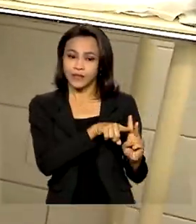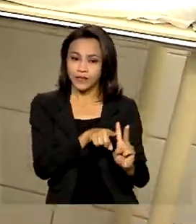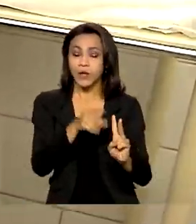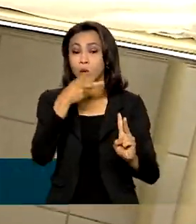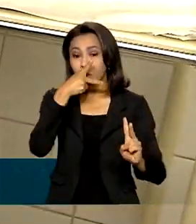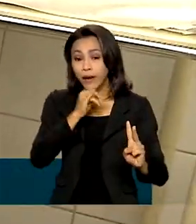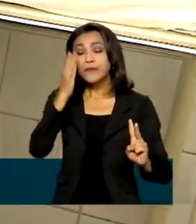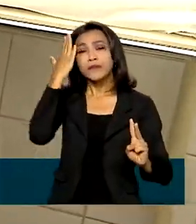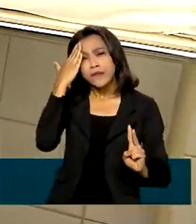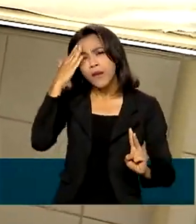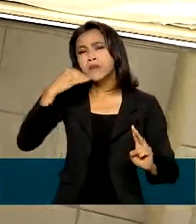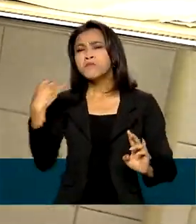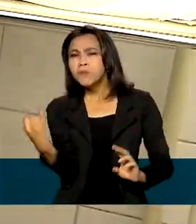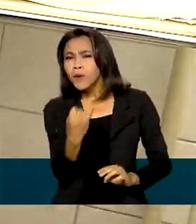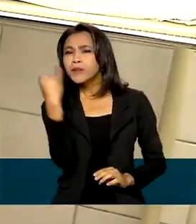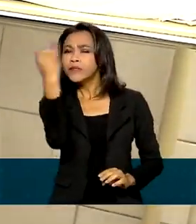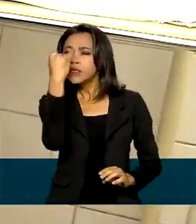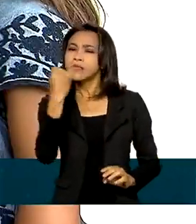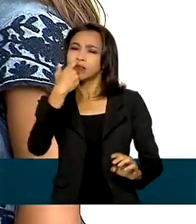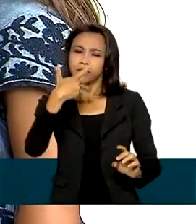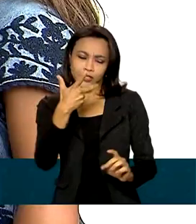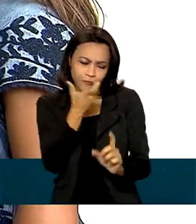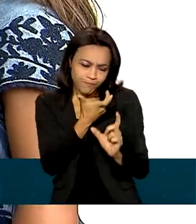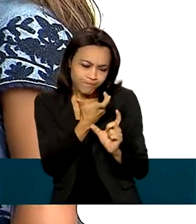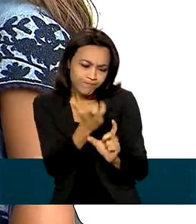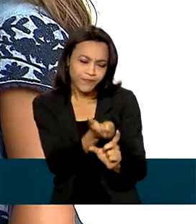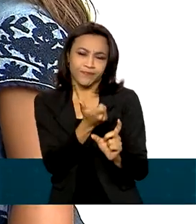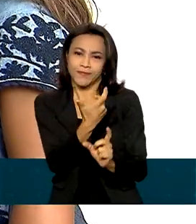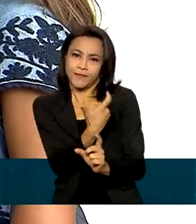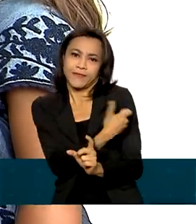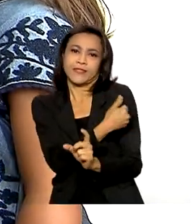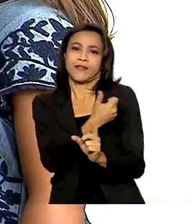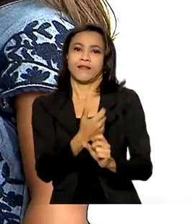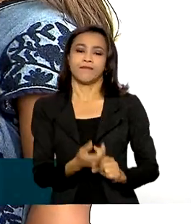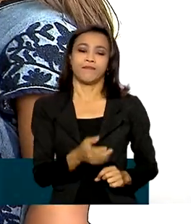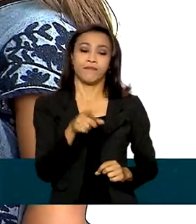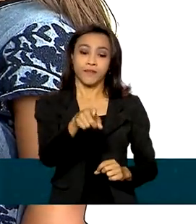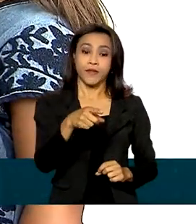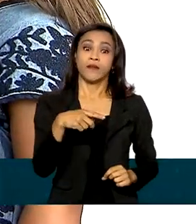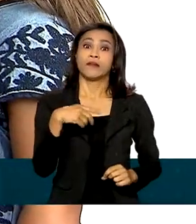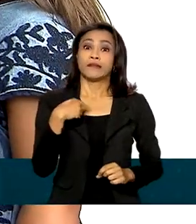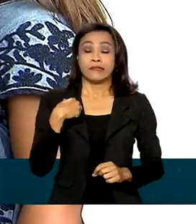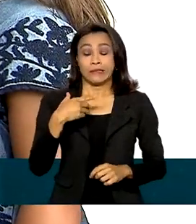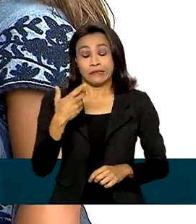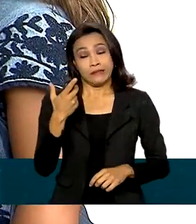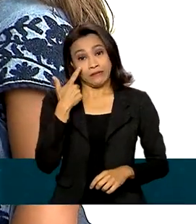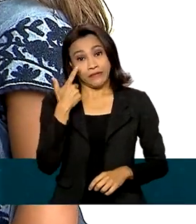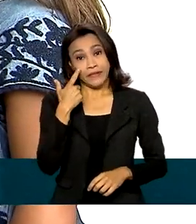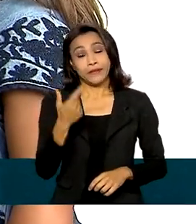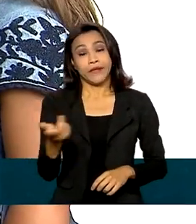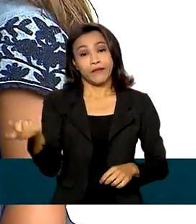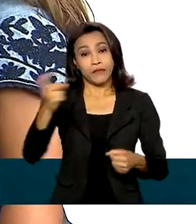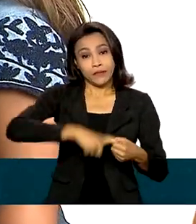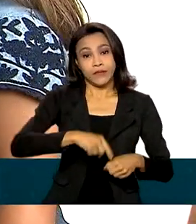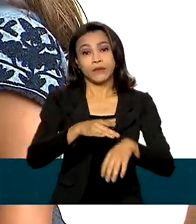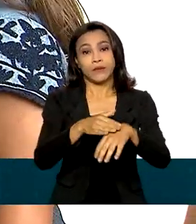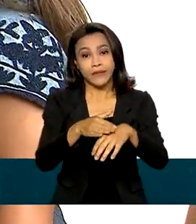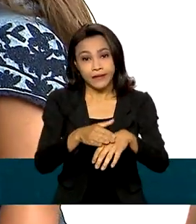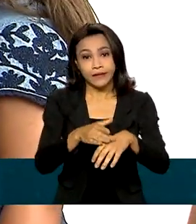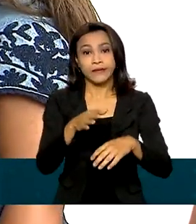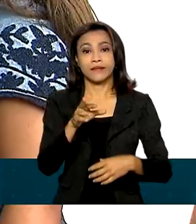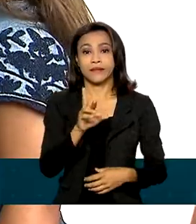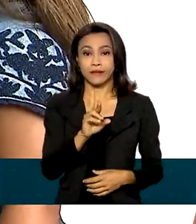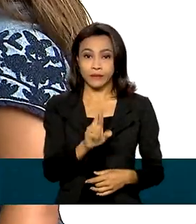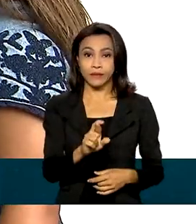sabe da importância desse ato. Estamos aí com o caso do sarampo que está voltando. Nós pais